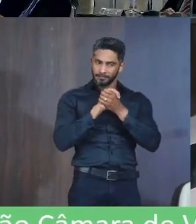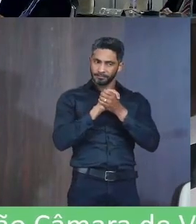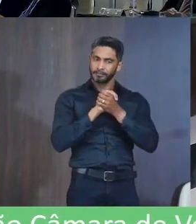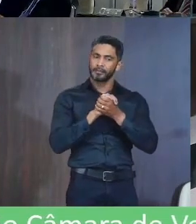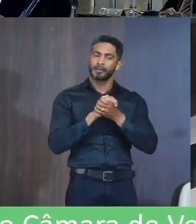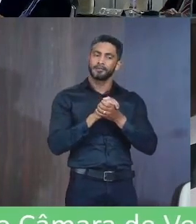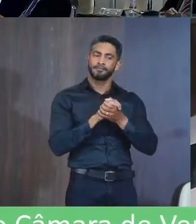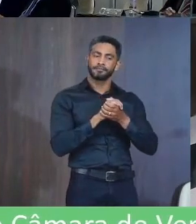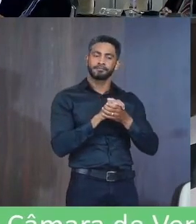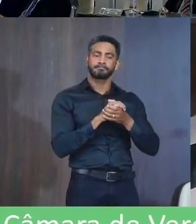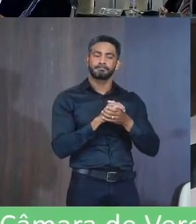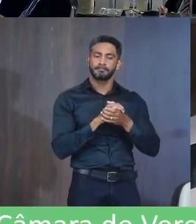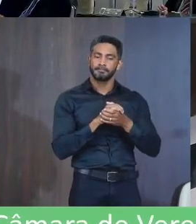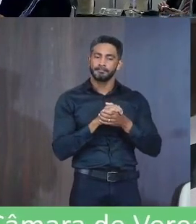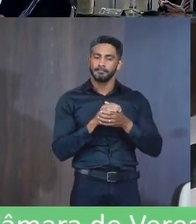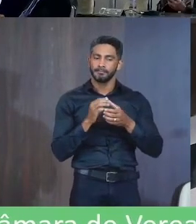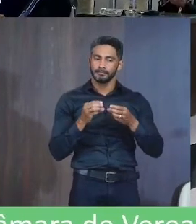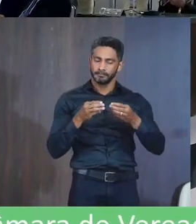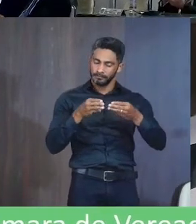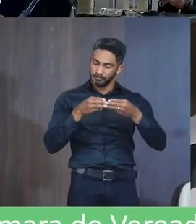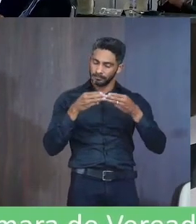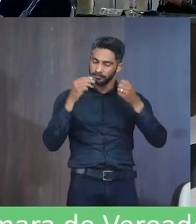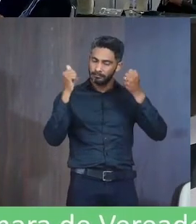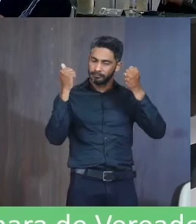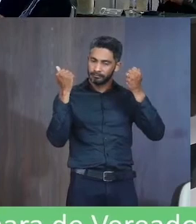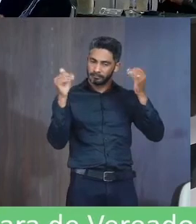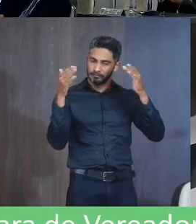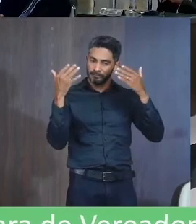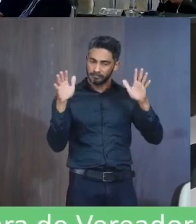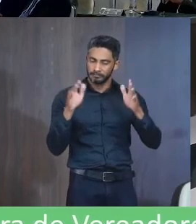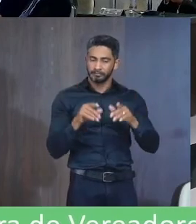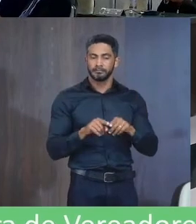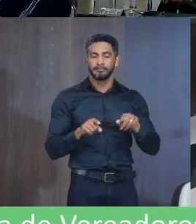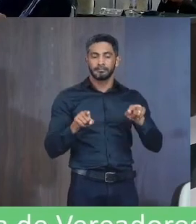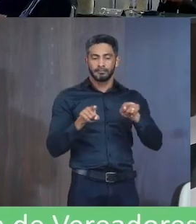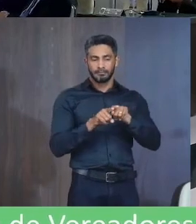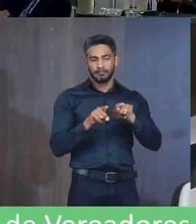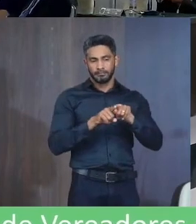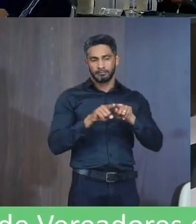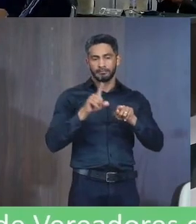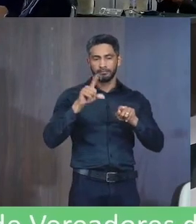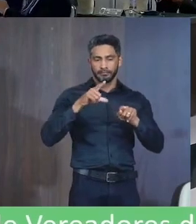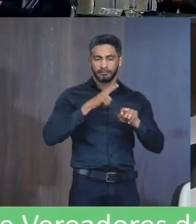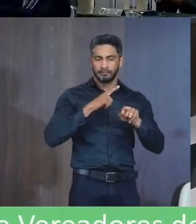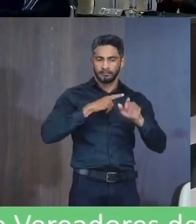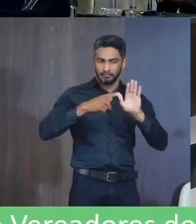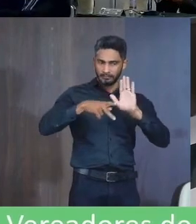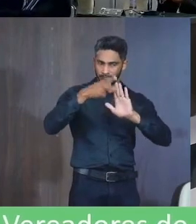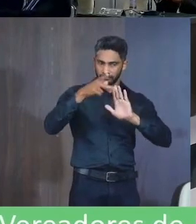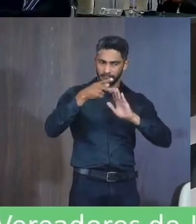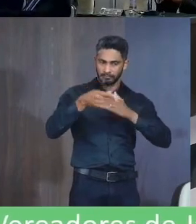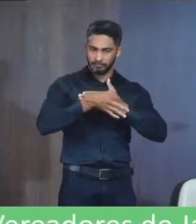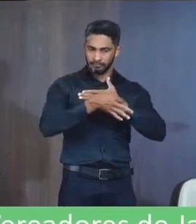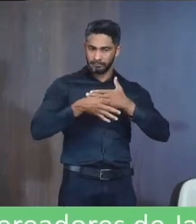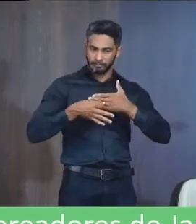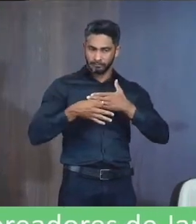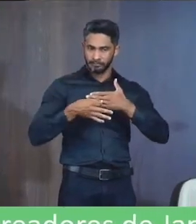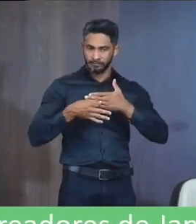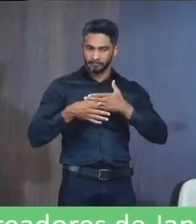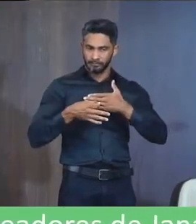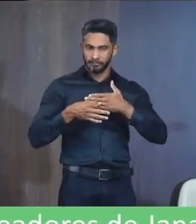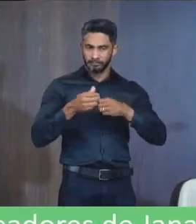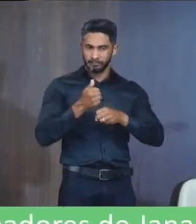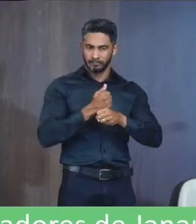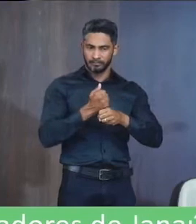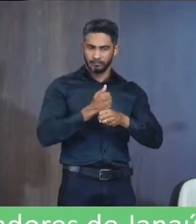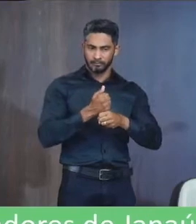Por essa Moção de aplauso E tem um projeto Nosso Da nossa autoria Também O projeto De número 2